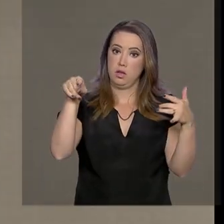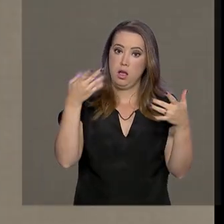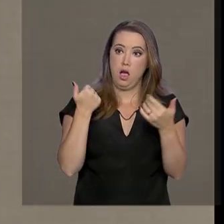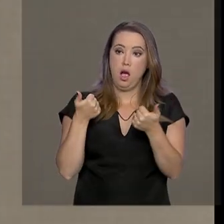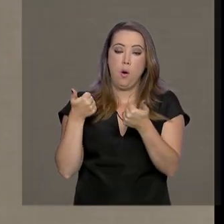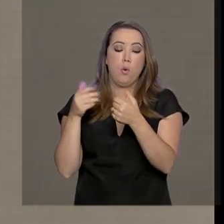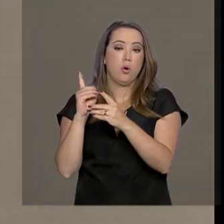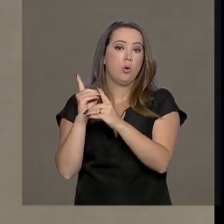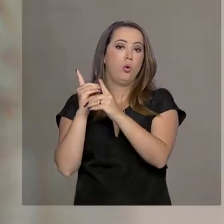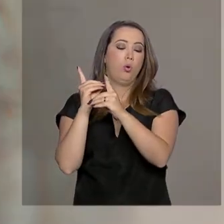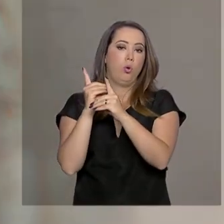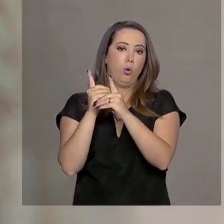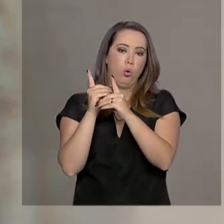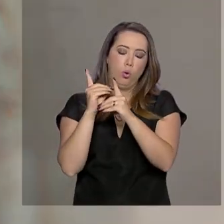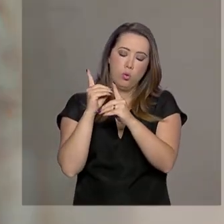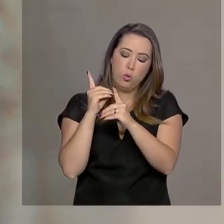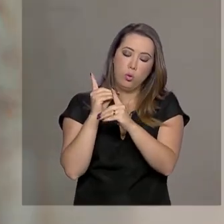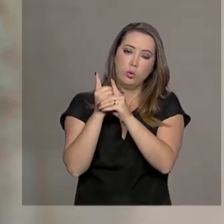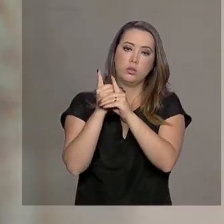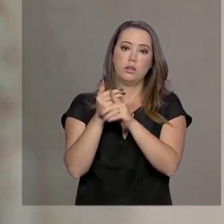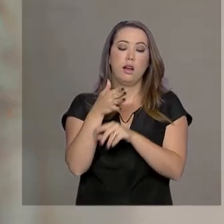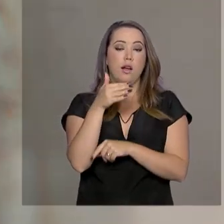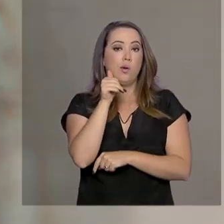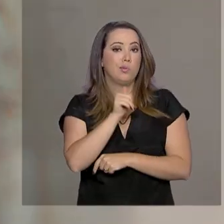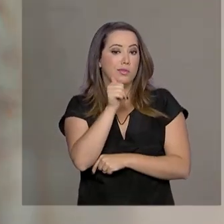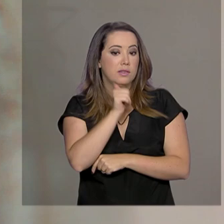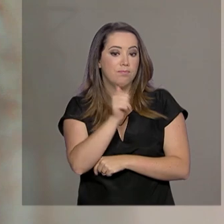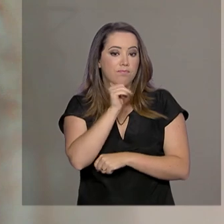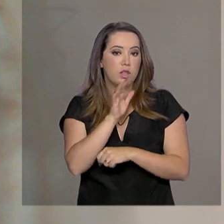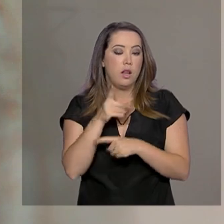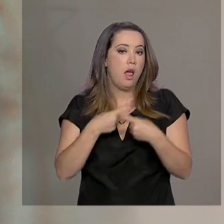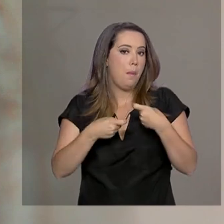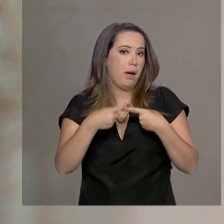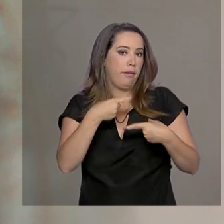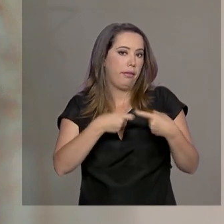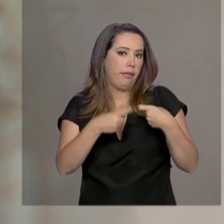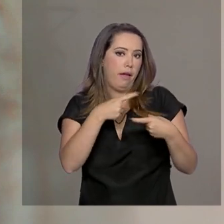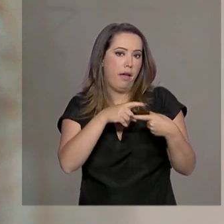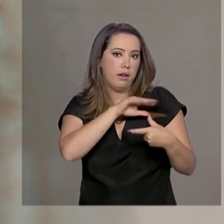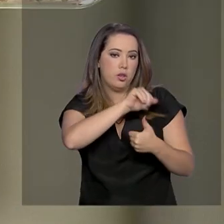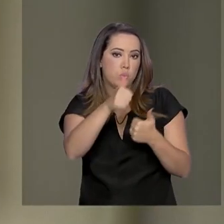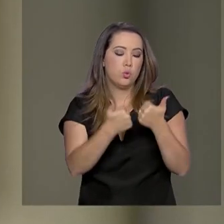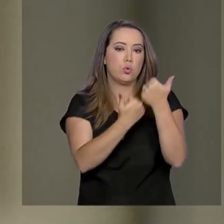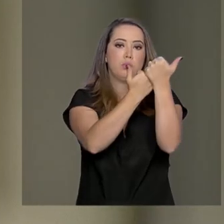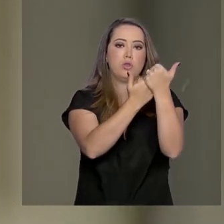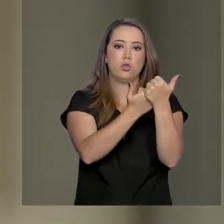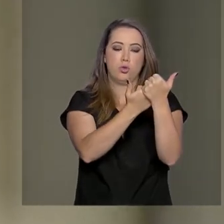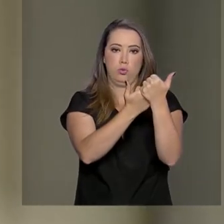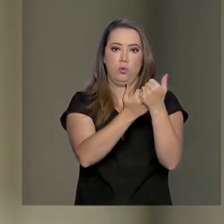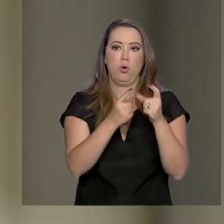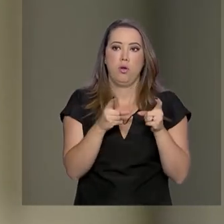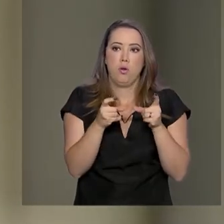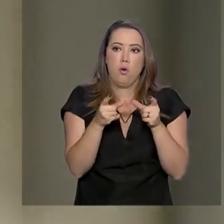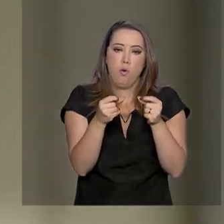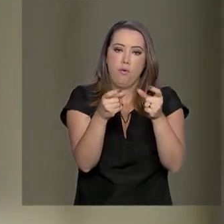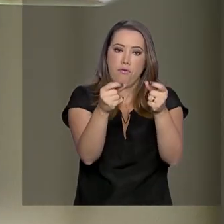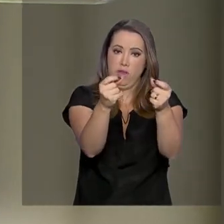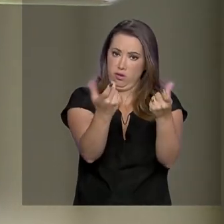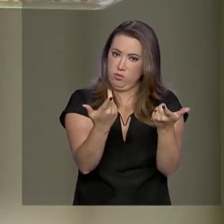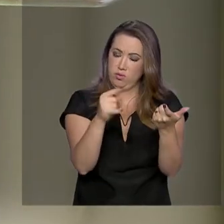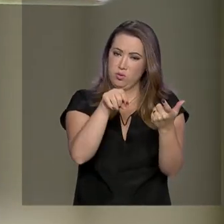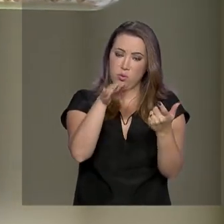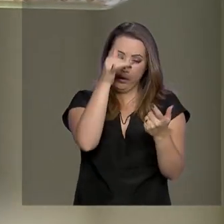cruzar com a fêmea, a bactéria, que é inofensiva ao homem, toma o lugar do vírus. E isto impede a